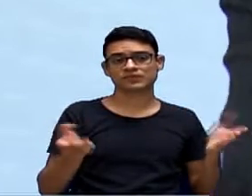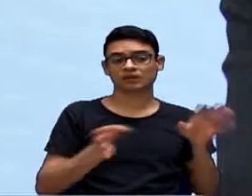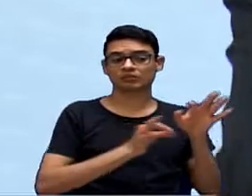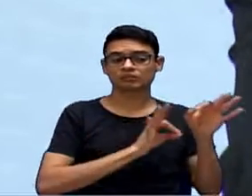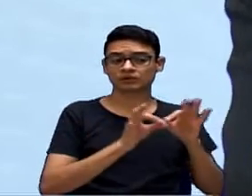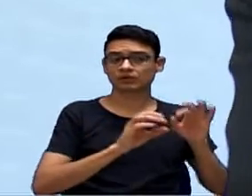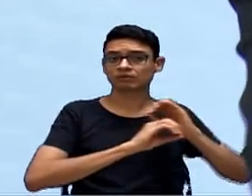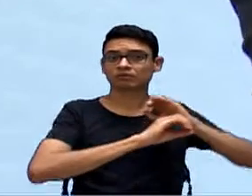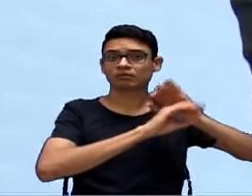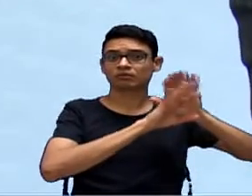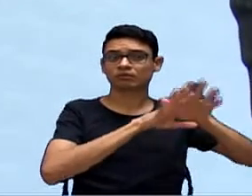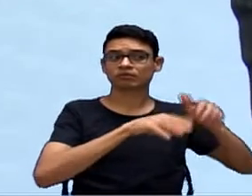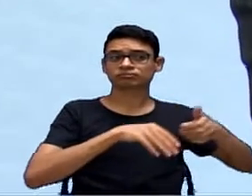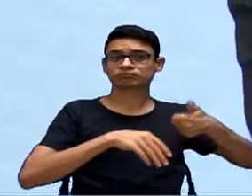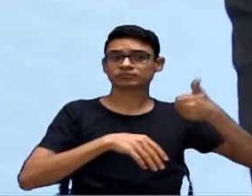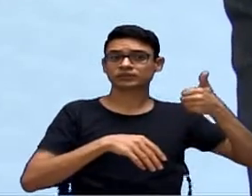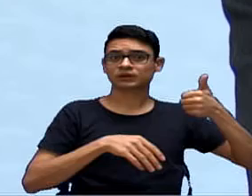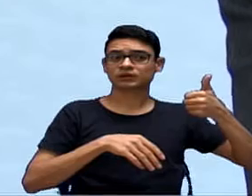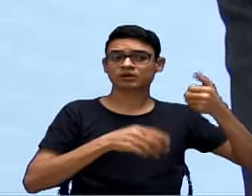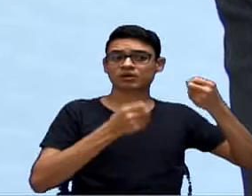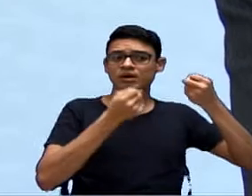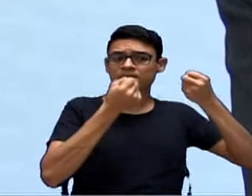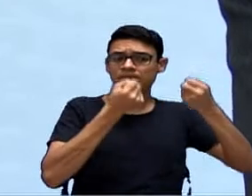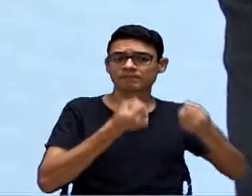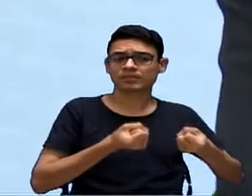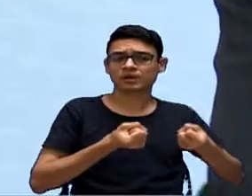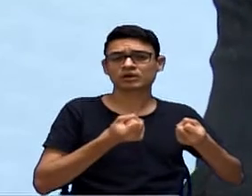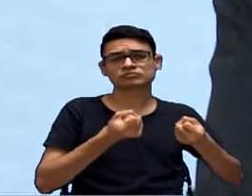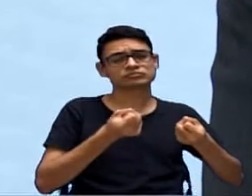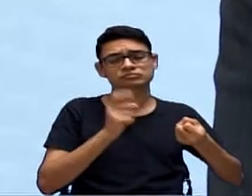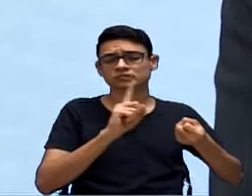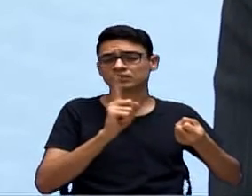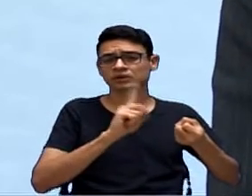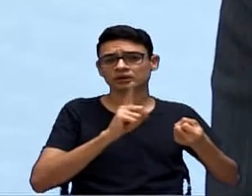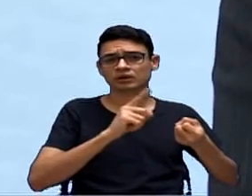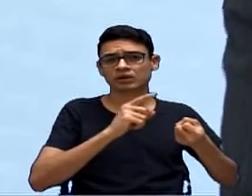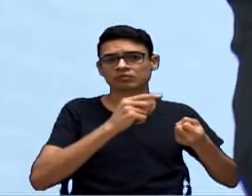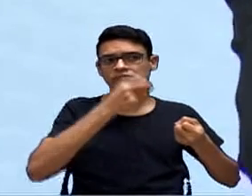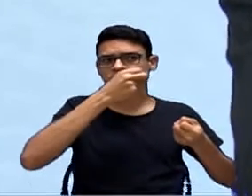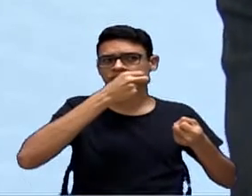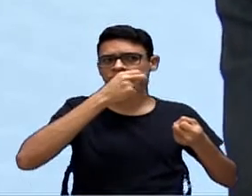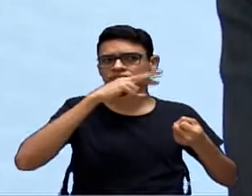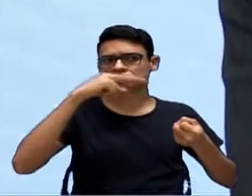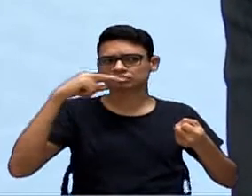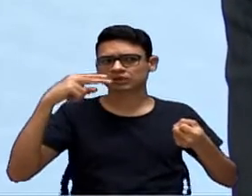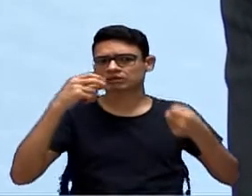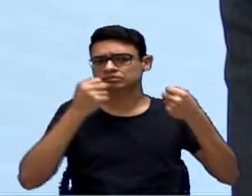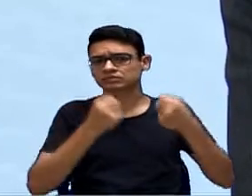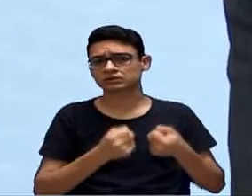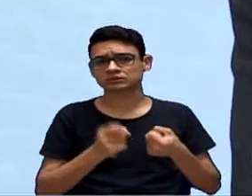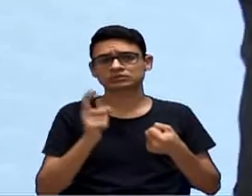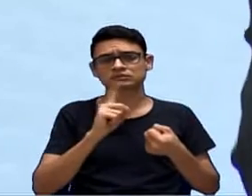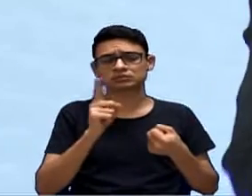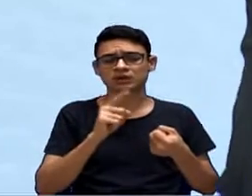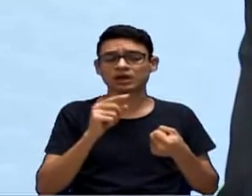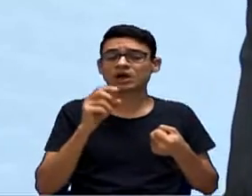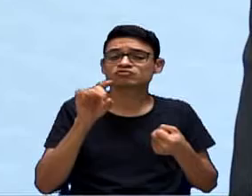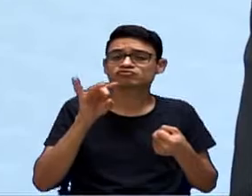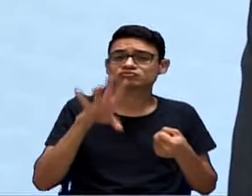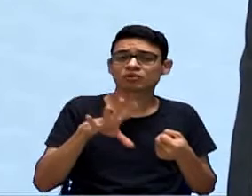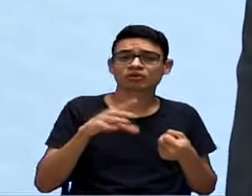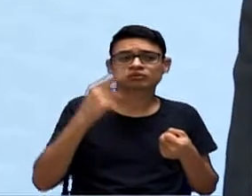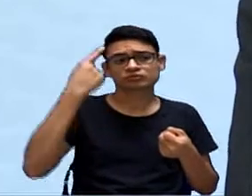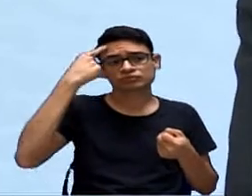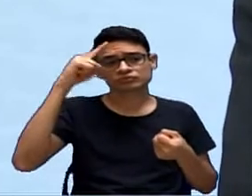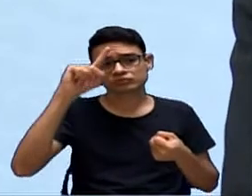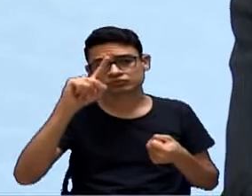e coloca menos peso ainda para o prefeito. Ele só estabelece que é detalhado sobre a data, o local